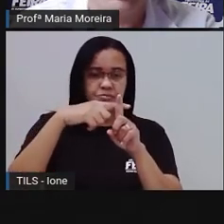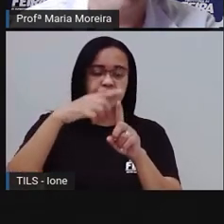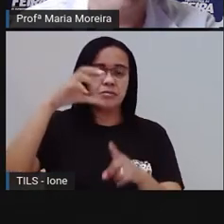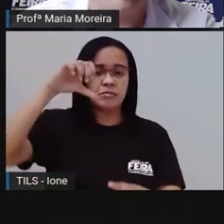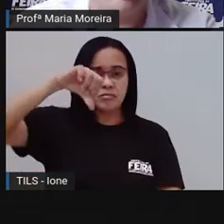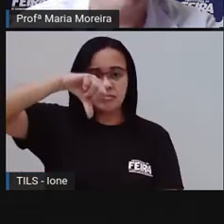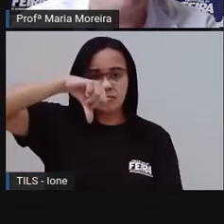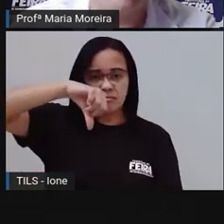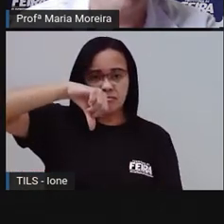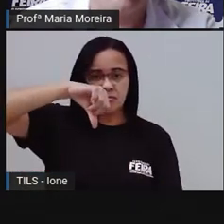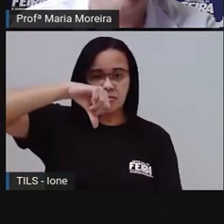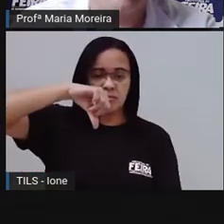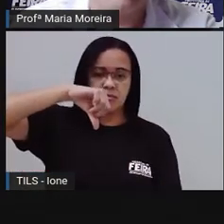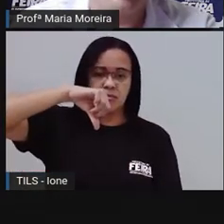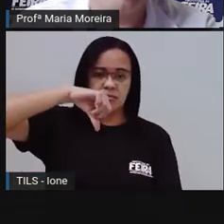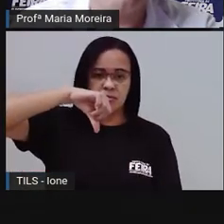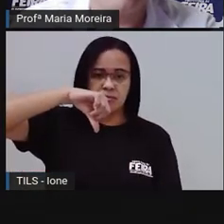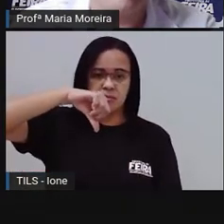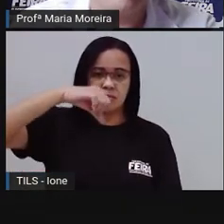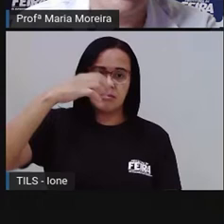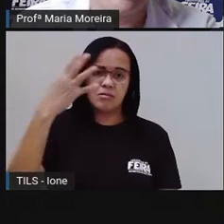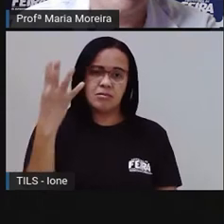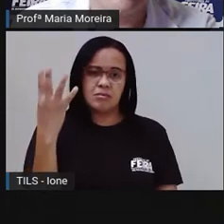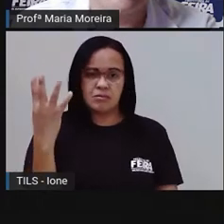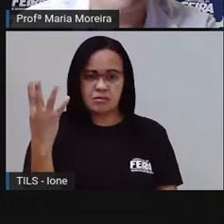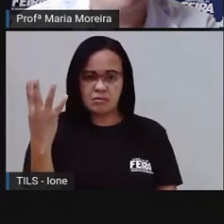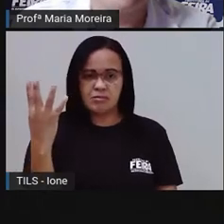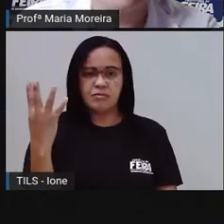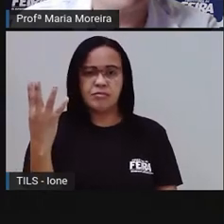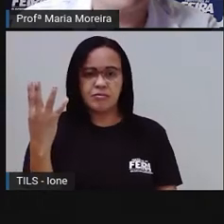mais quanto? Mais o 94.